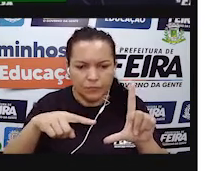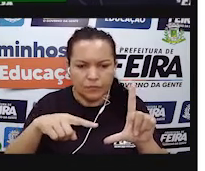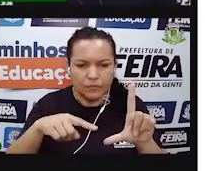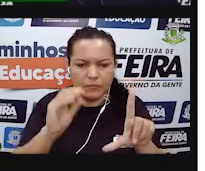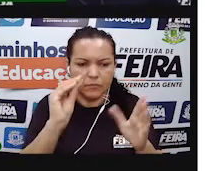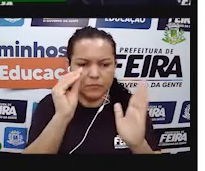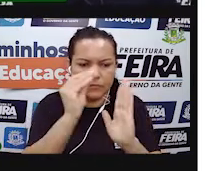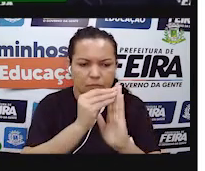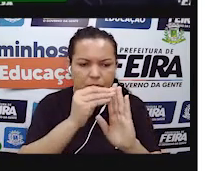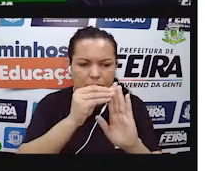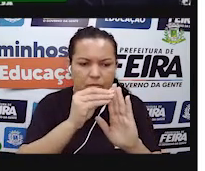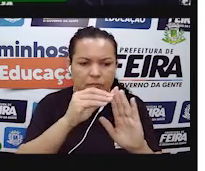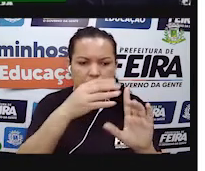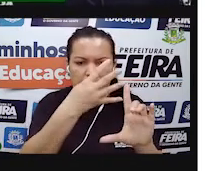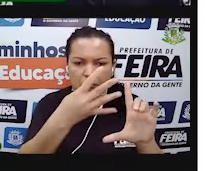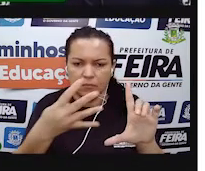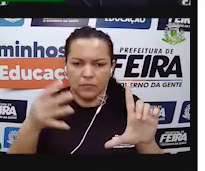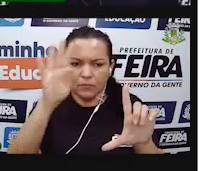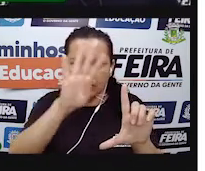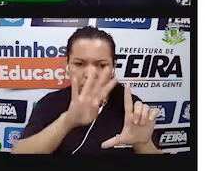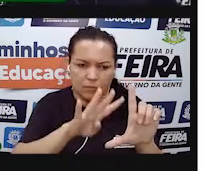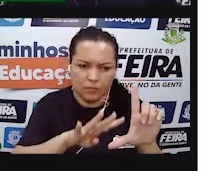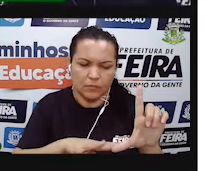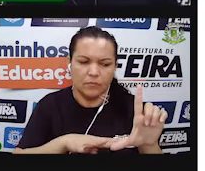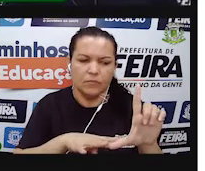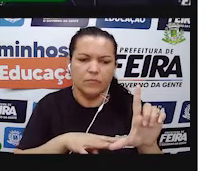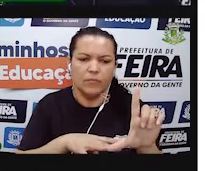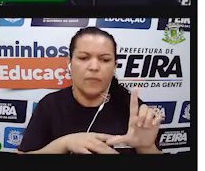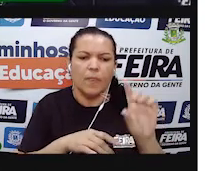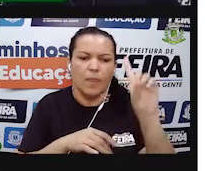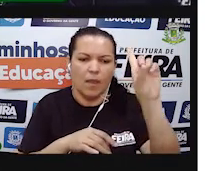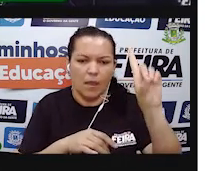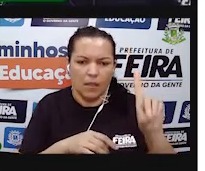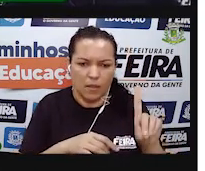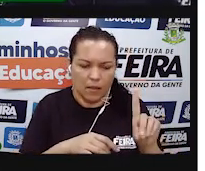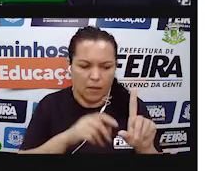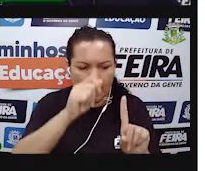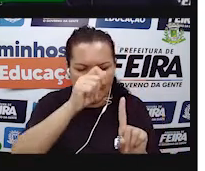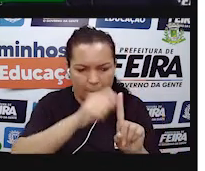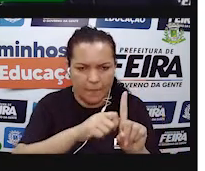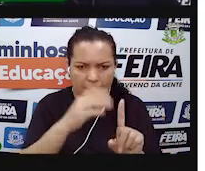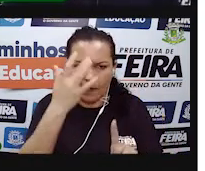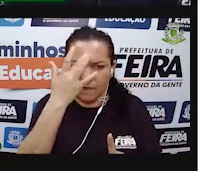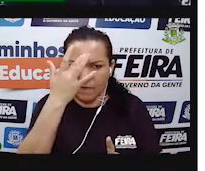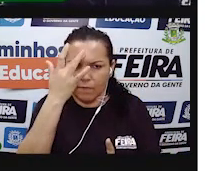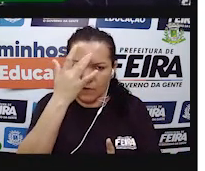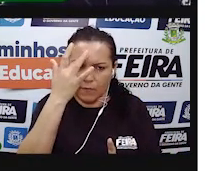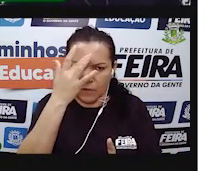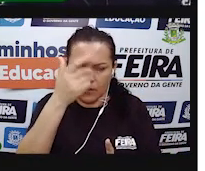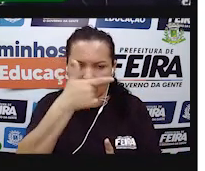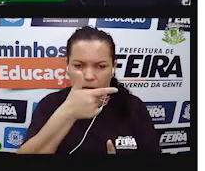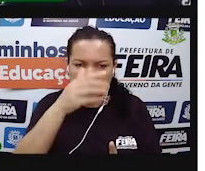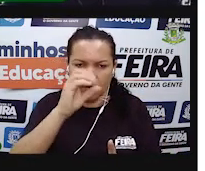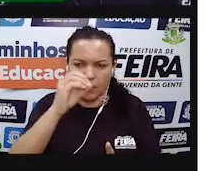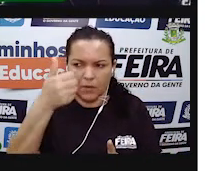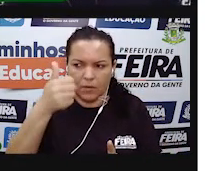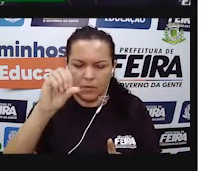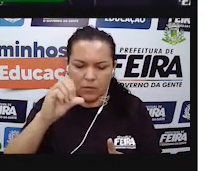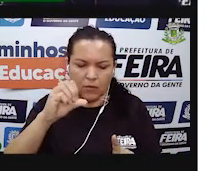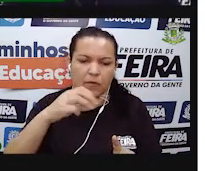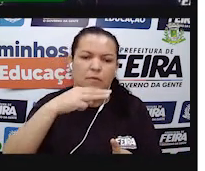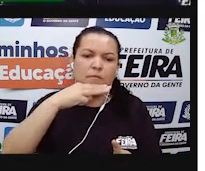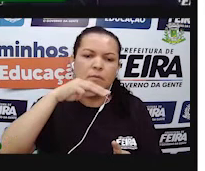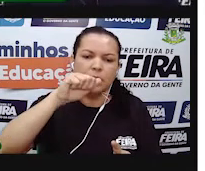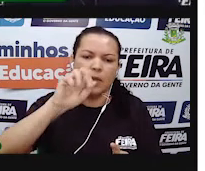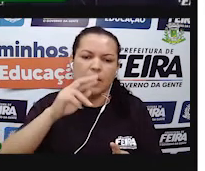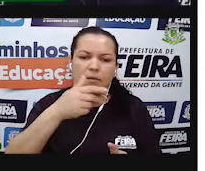meses daquele gráfico e coloquei em uma tabela. Na coluna da direita estão os meses. Eu peguei o mês de fevereiro